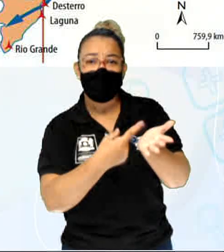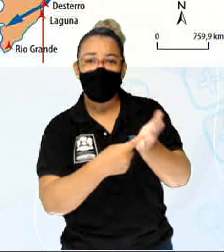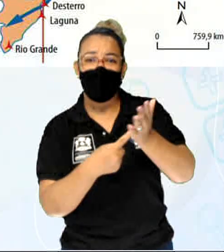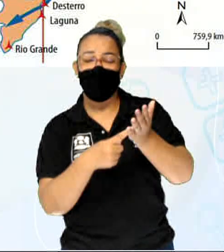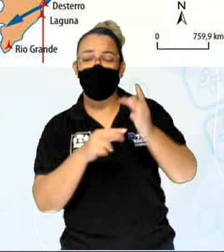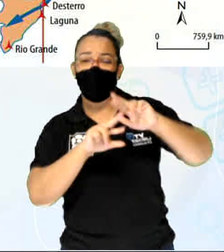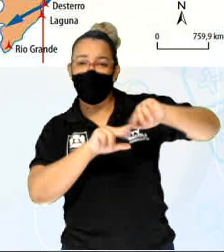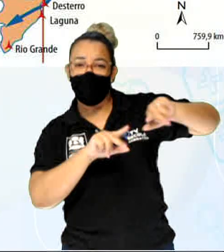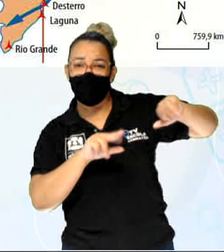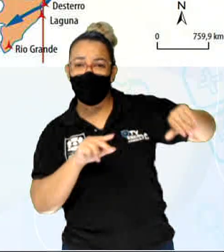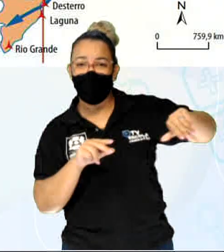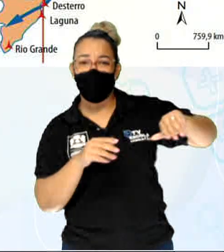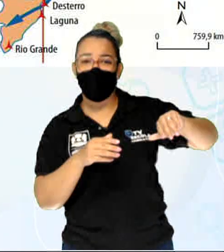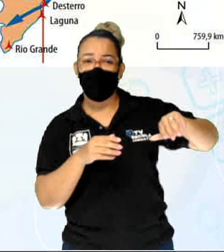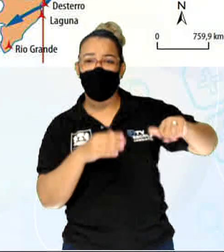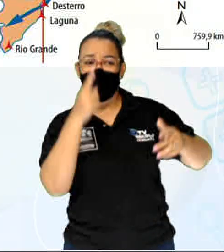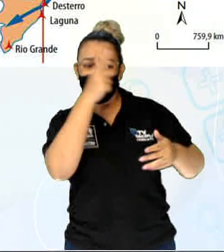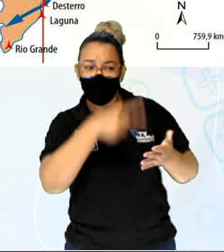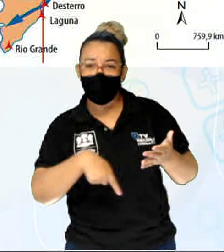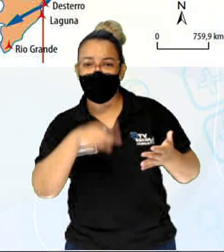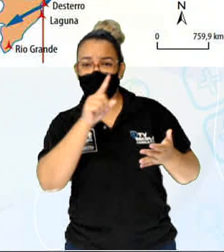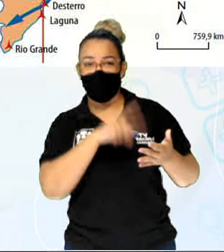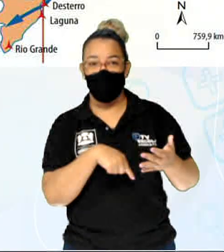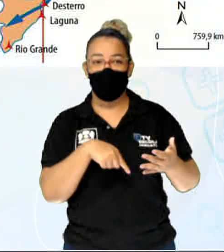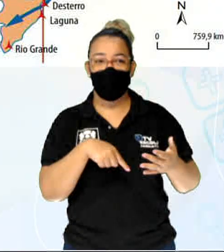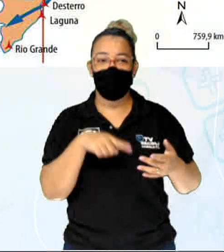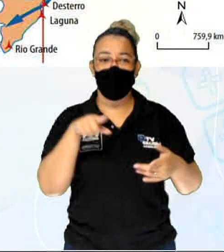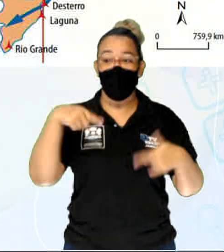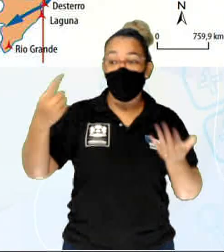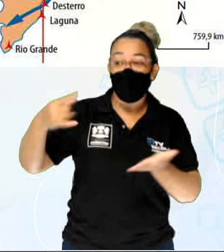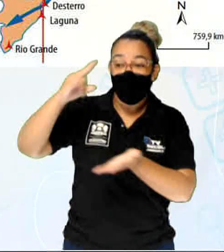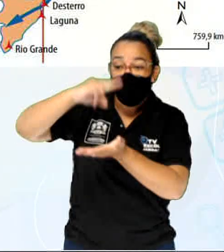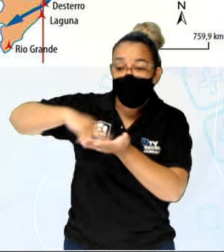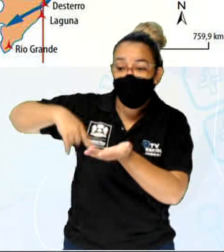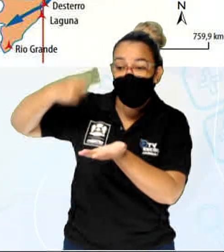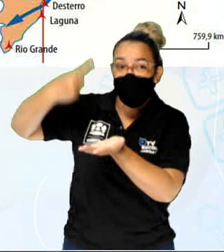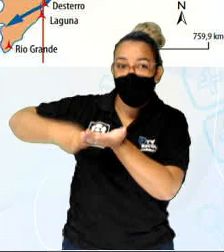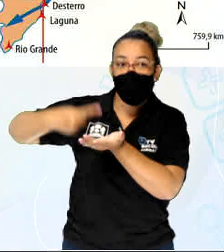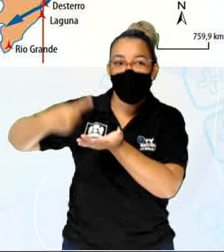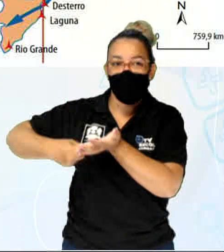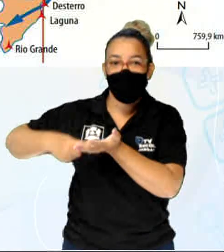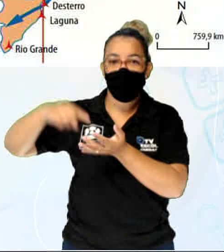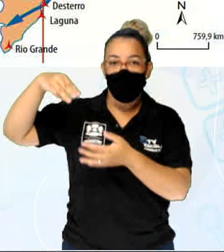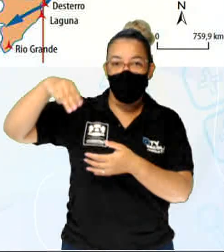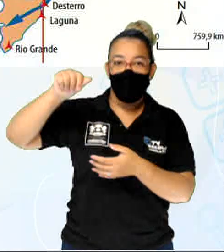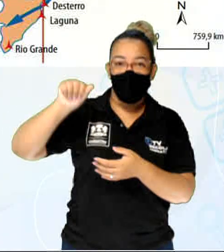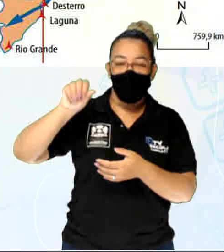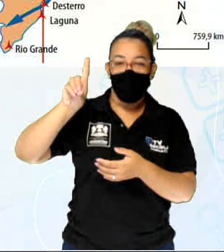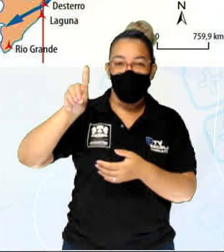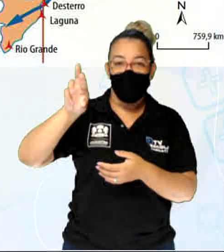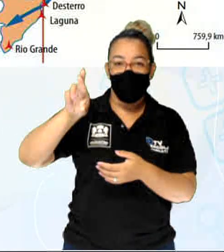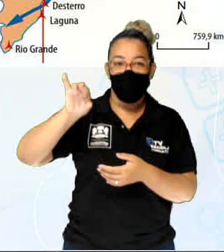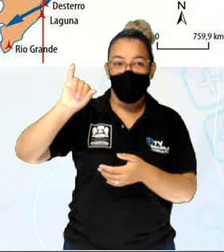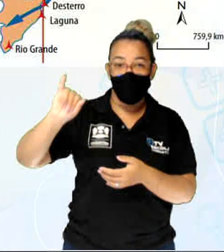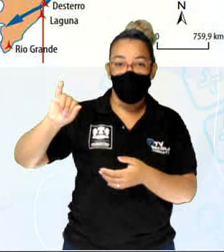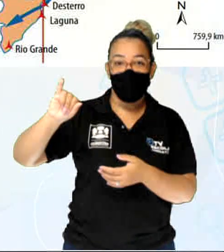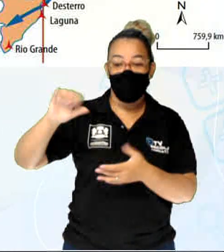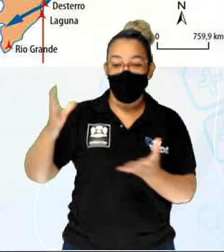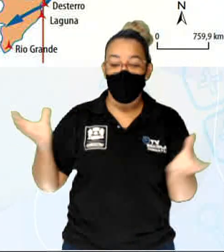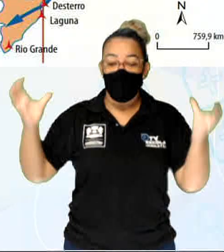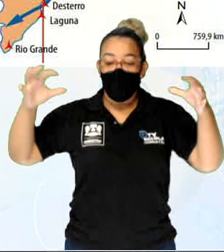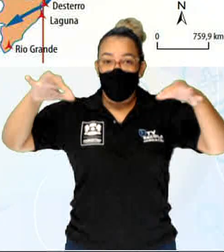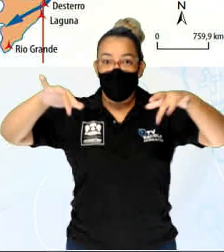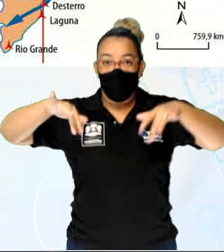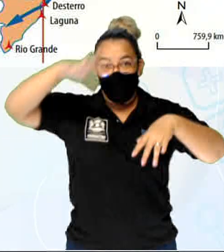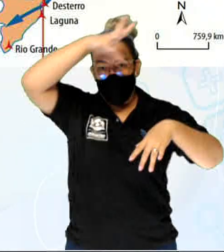Portugal garantia o controle da maior parte da bacia amazônica, enquanto que a Espanha